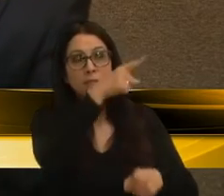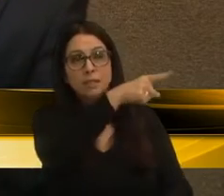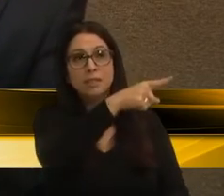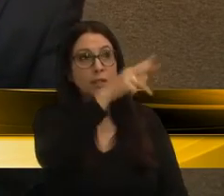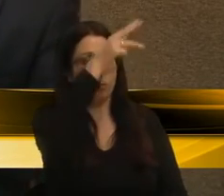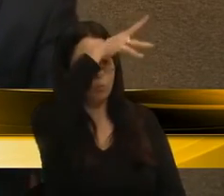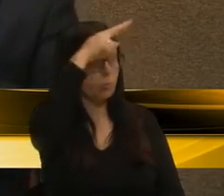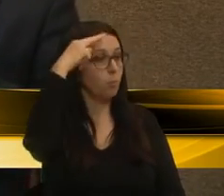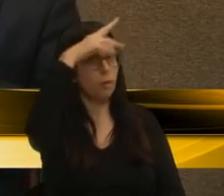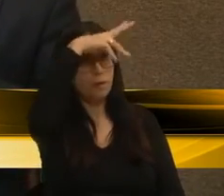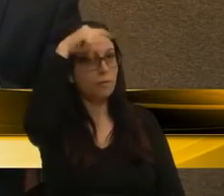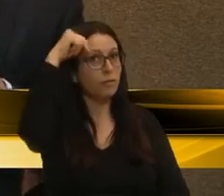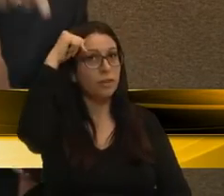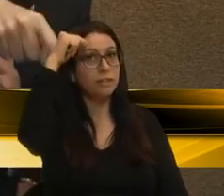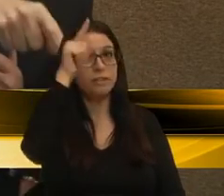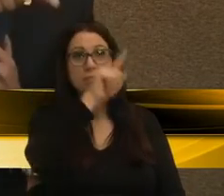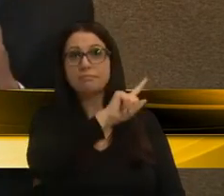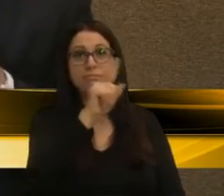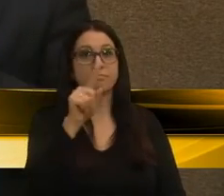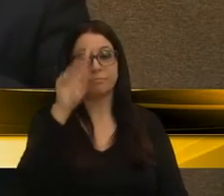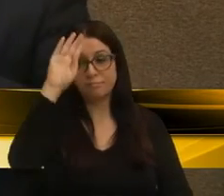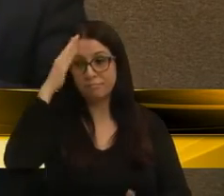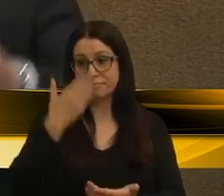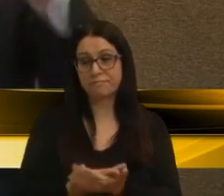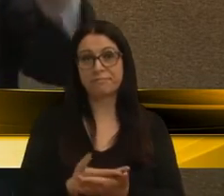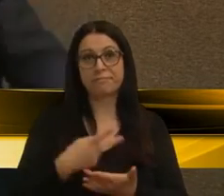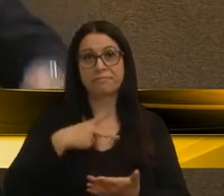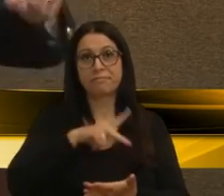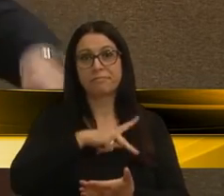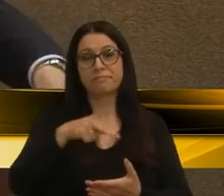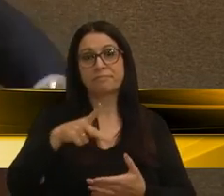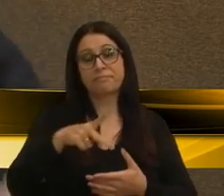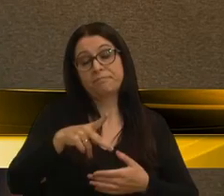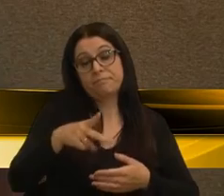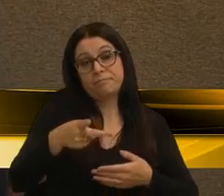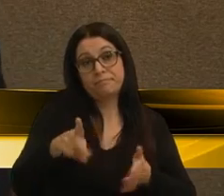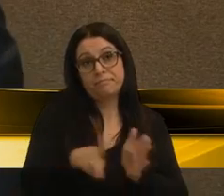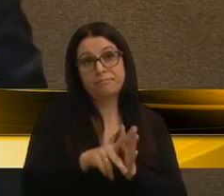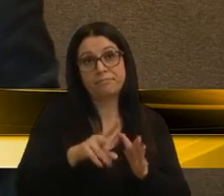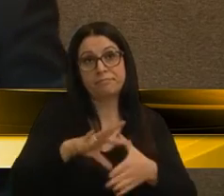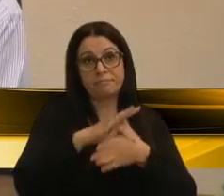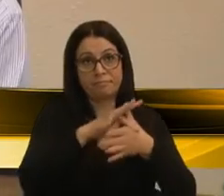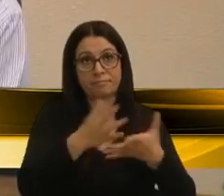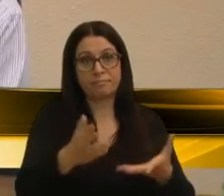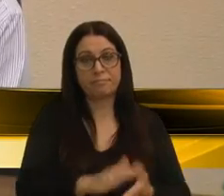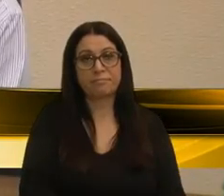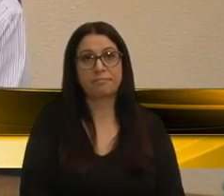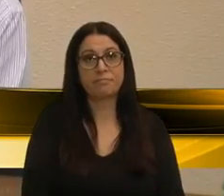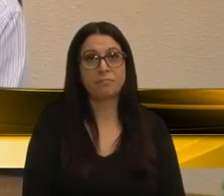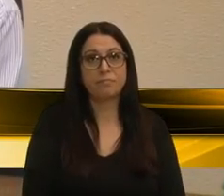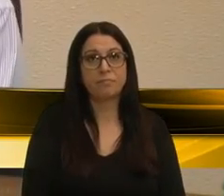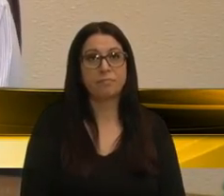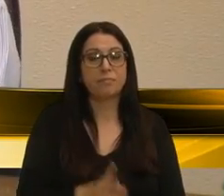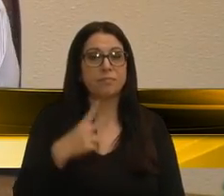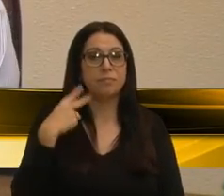prefeito nem confia no seu próprio líder. Esta é a pura verdade. Obrigado, presidente. Vereador Aguilades. Obrigado. Obrigado.